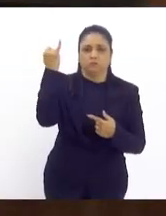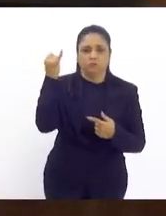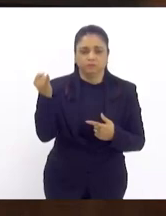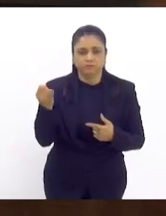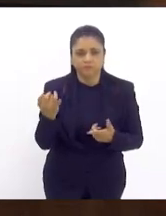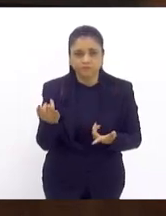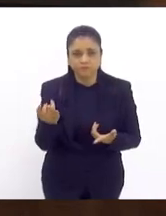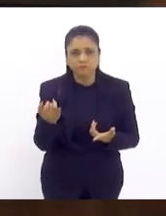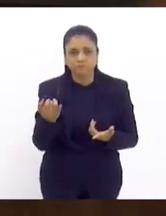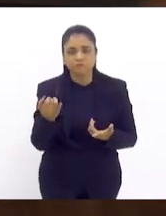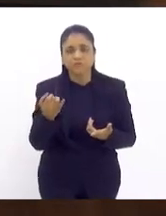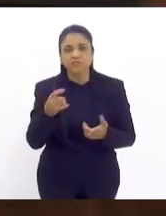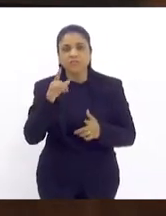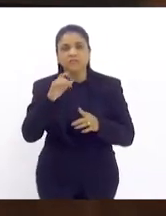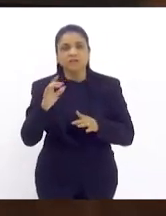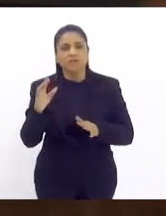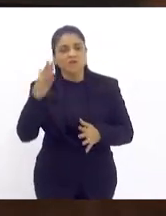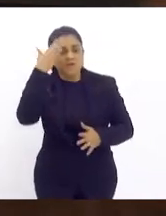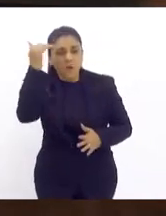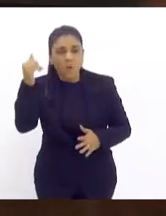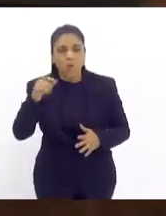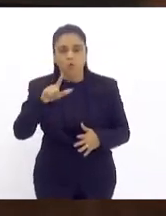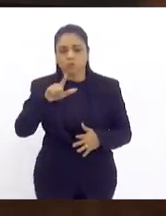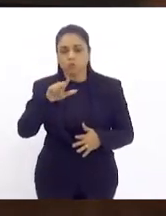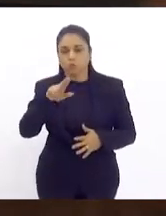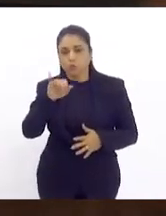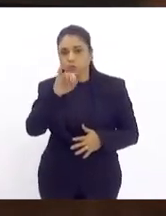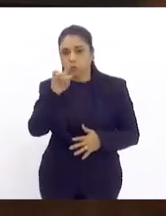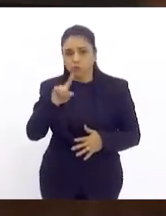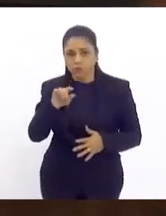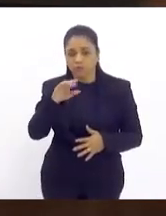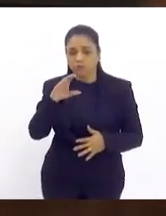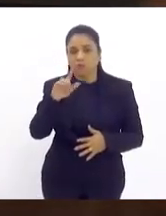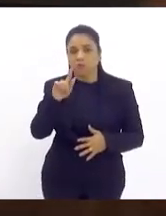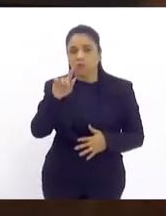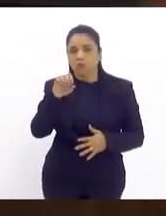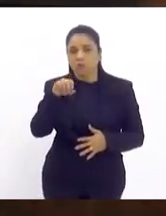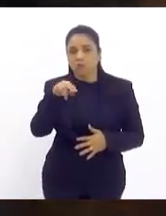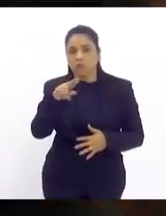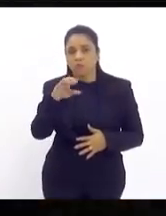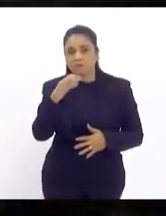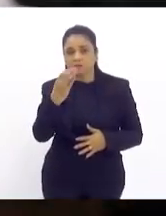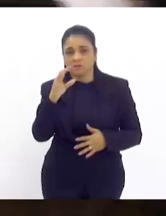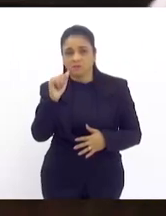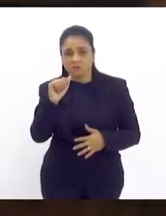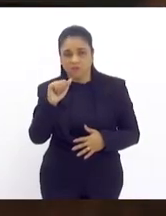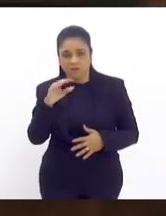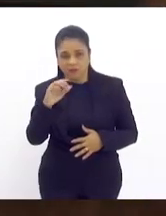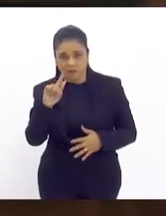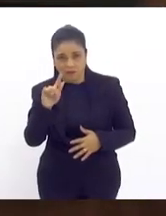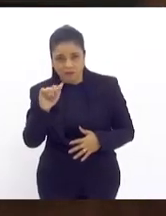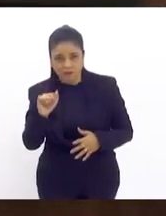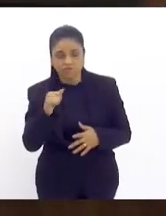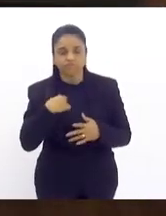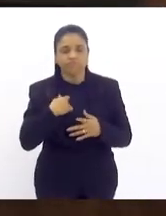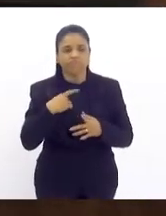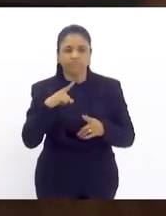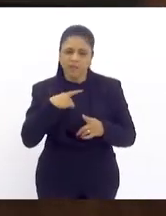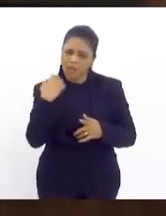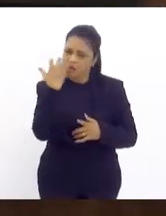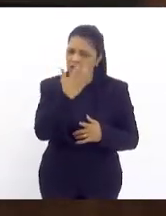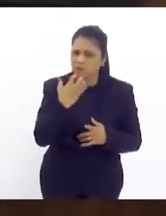Luiz Gonzaga, tantos cantores de primeira linha, compositores,